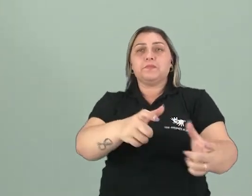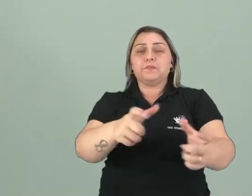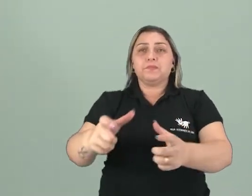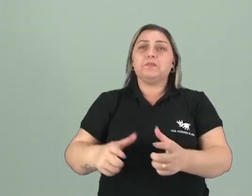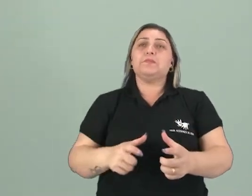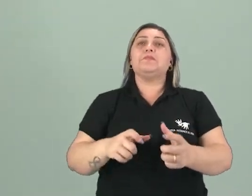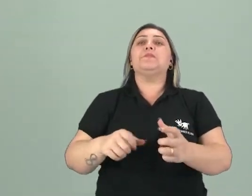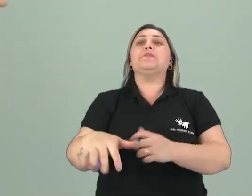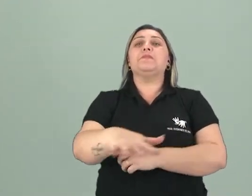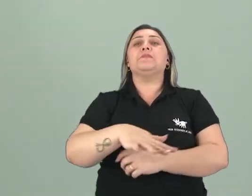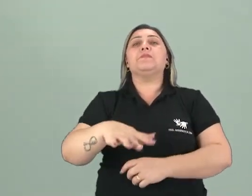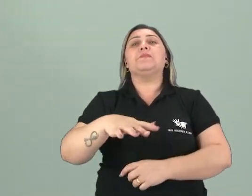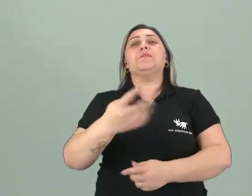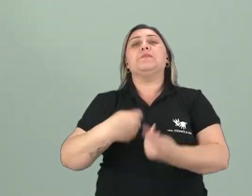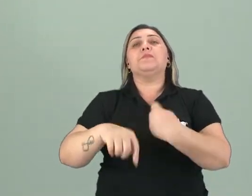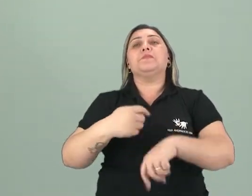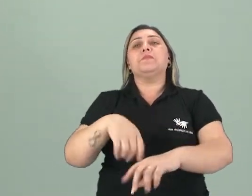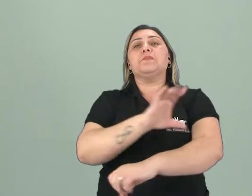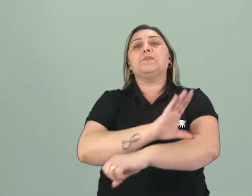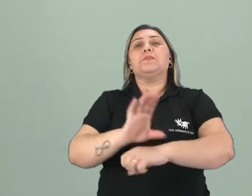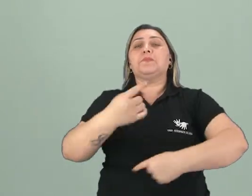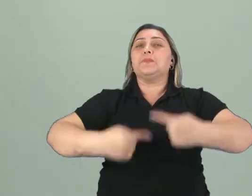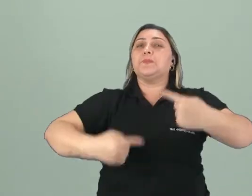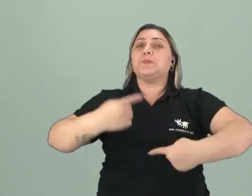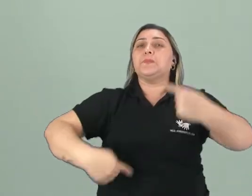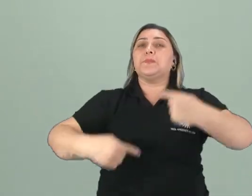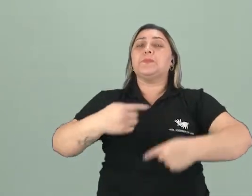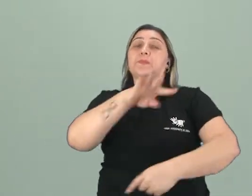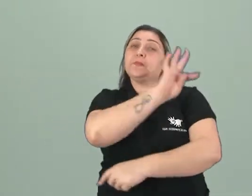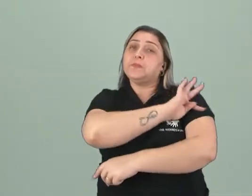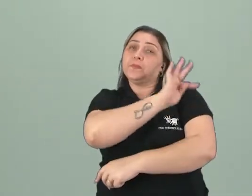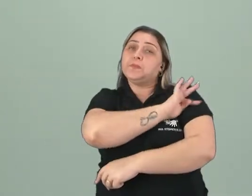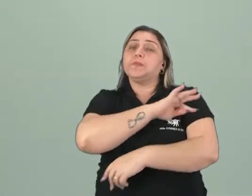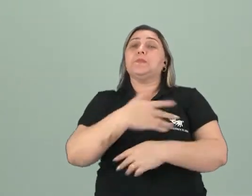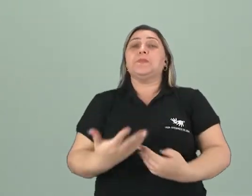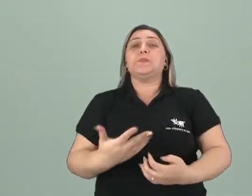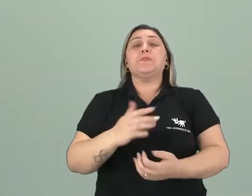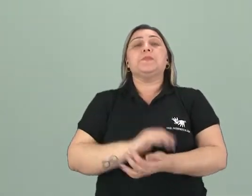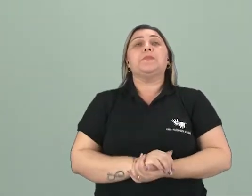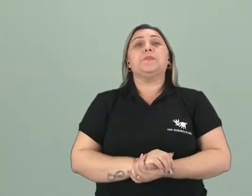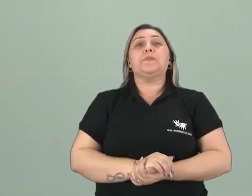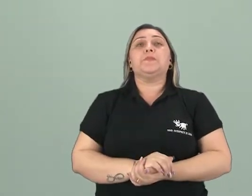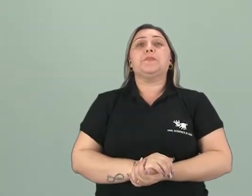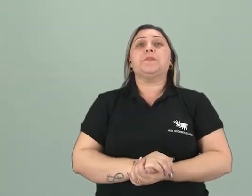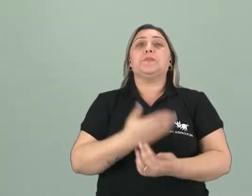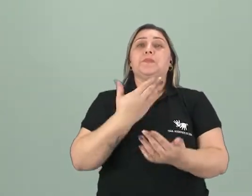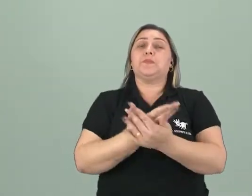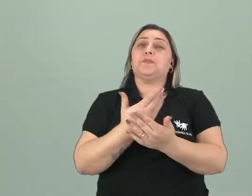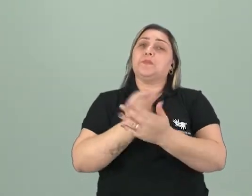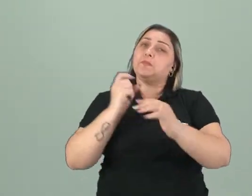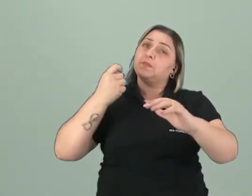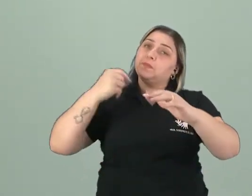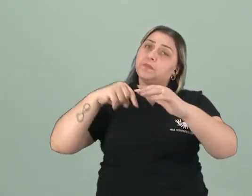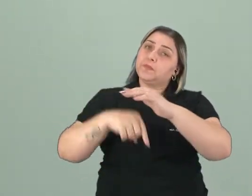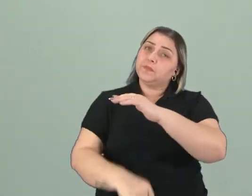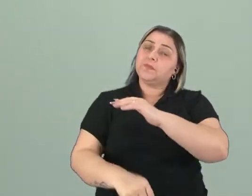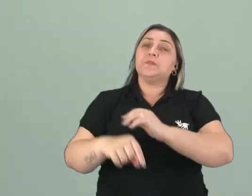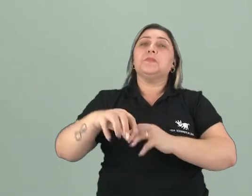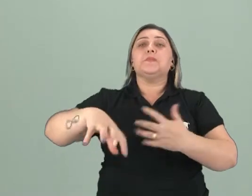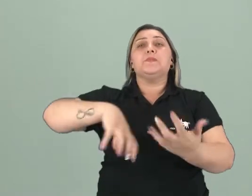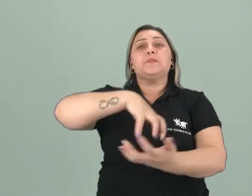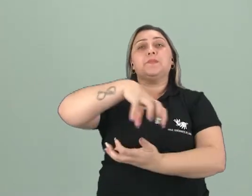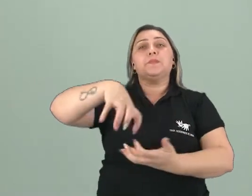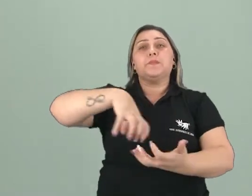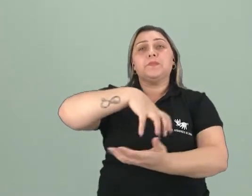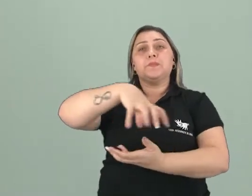Sociais, econômicas, culturais, políticas, tecnológicas, enfim. E aí a gente vai estudar profundamente a Revolução